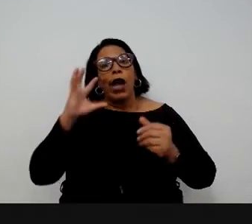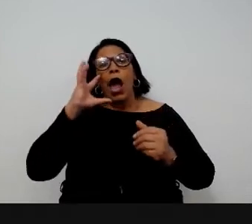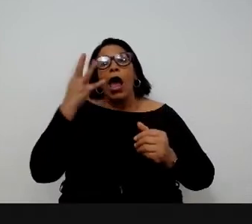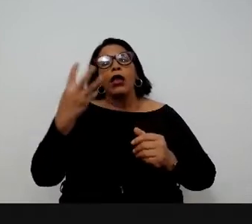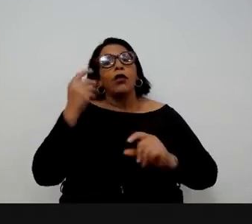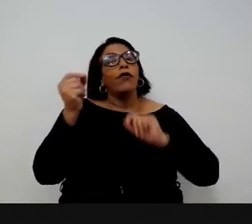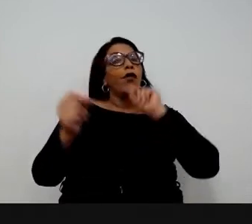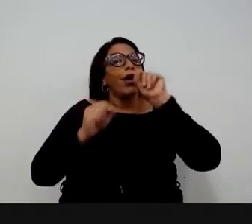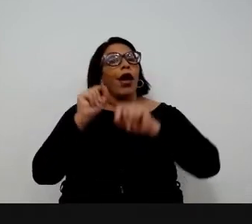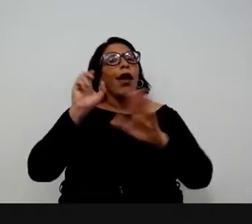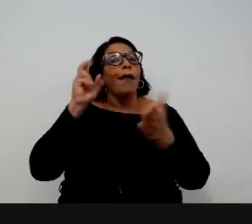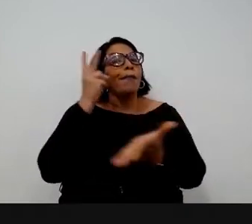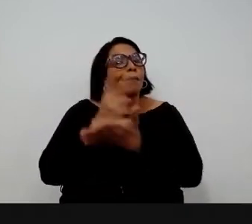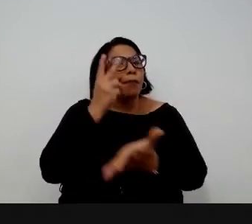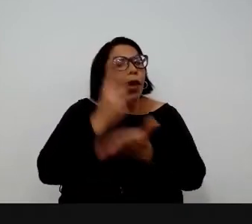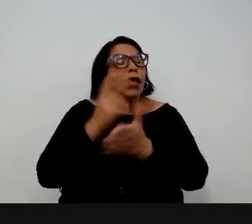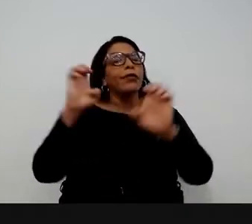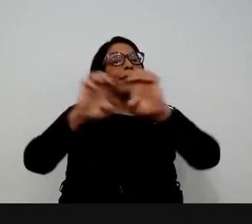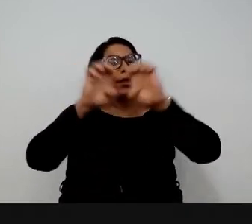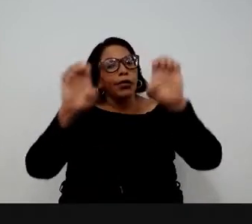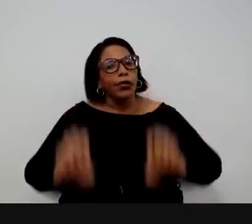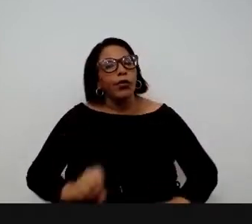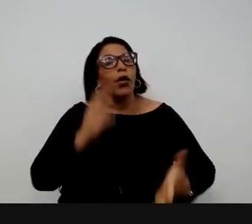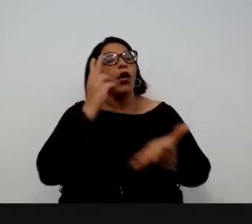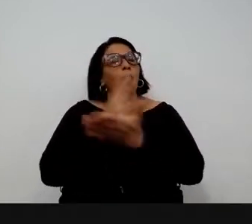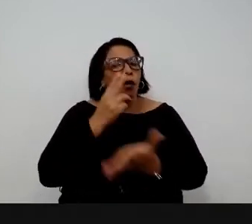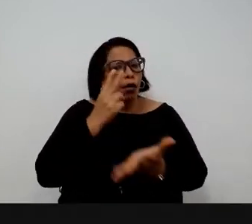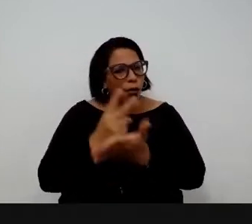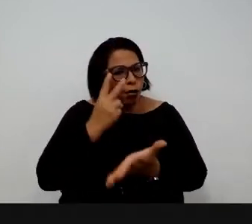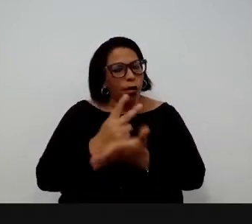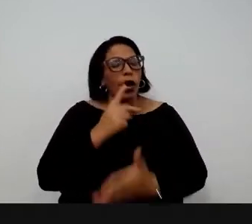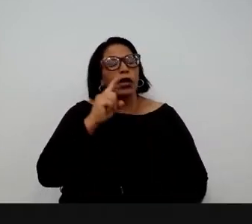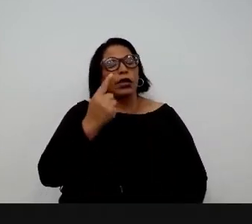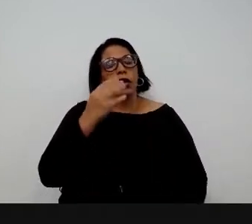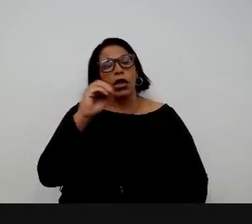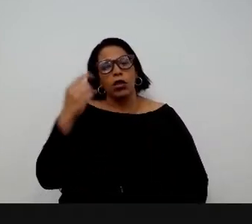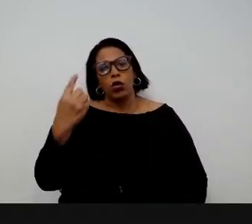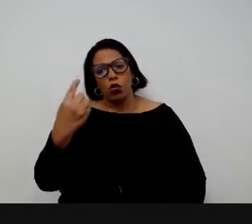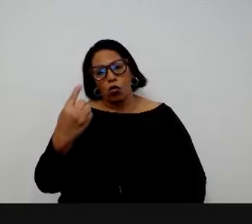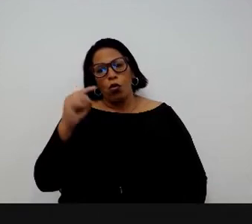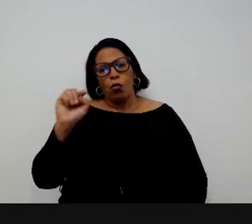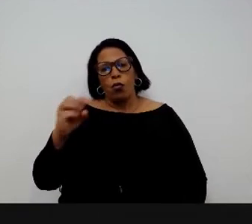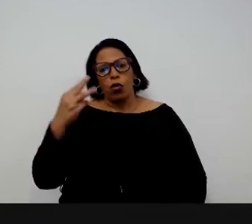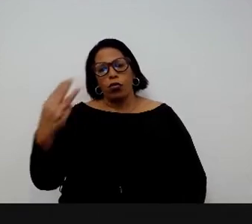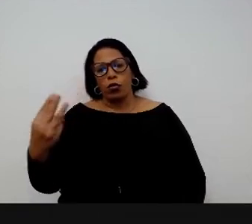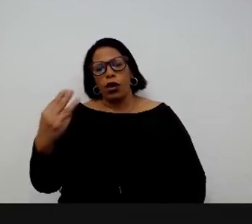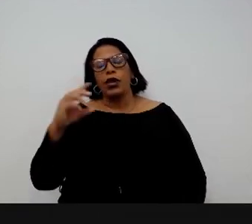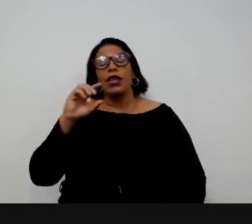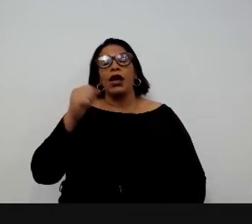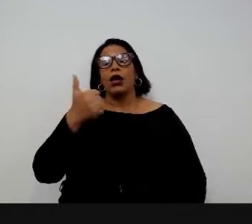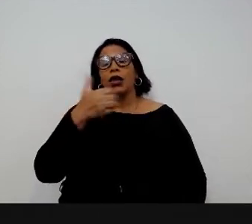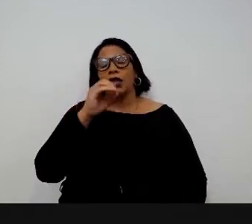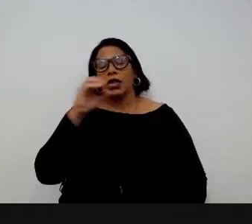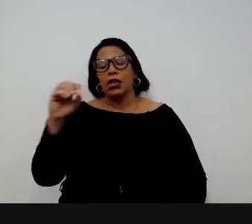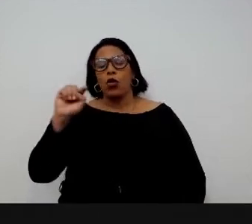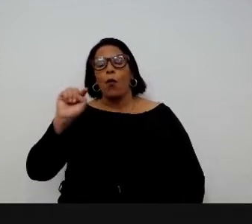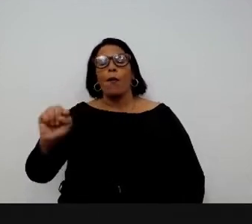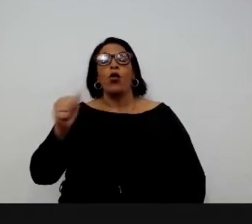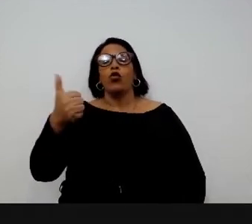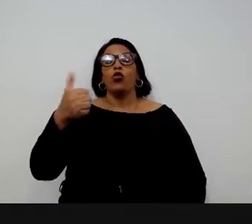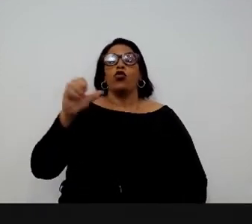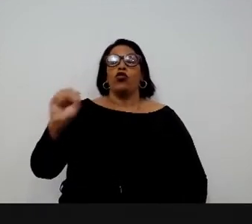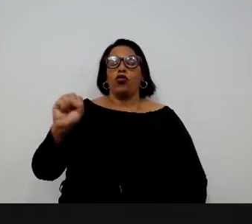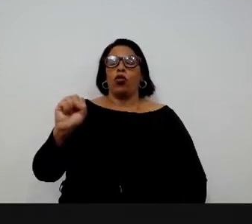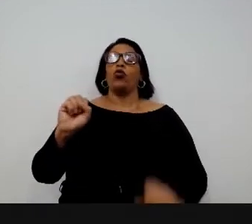decidiu-se por manter a estrutura, só que agora, em vez de ir 101.6, iria até 101.18. Ok.